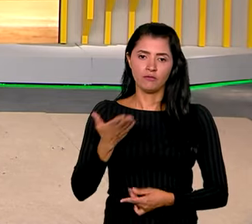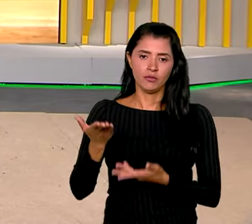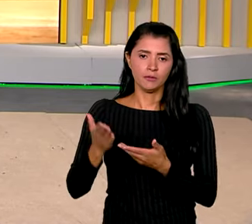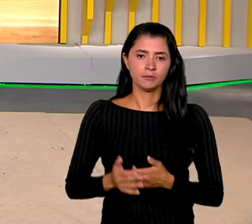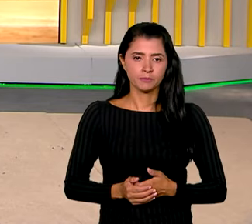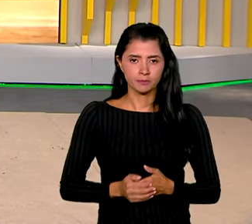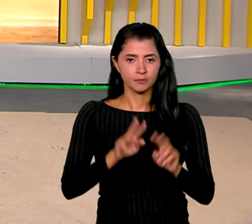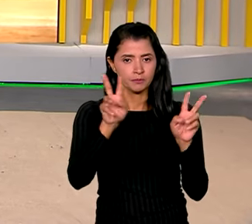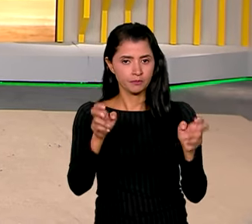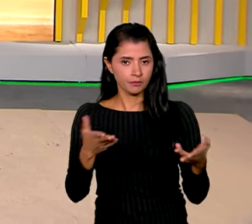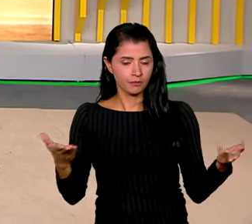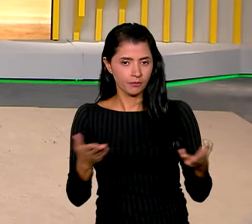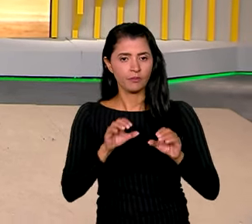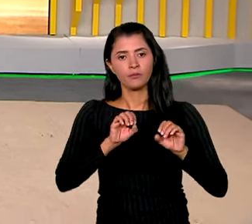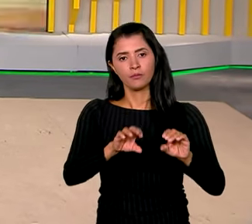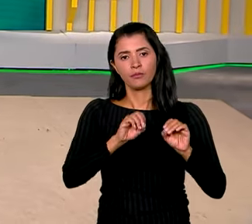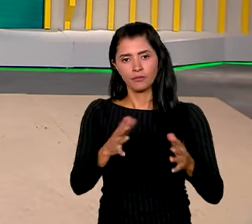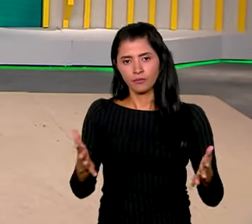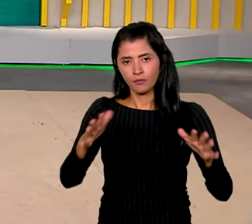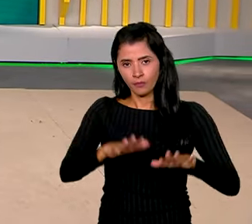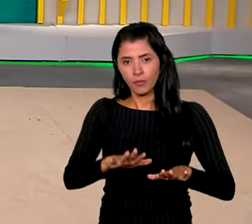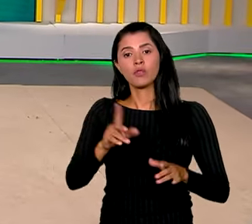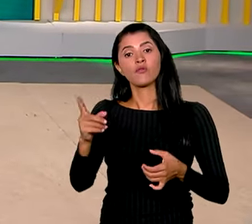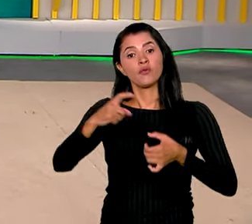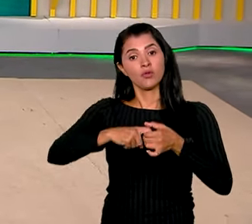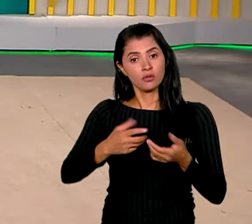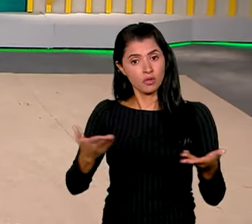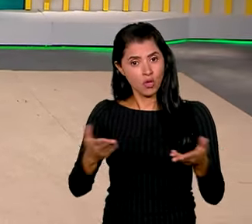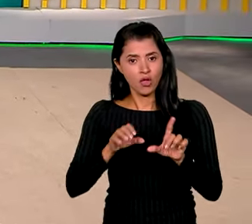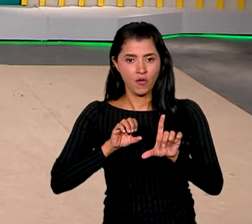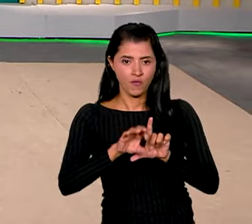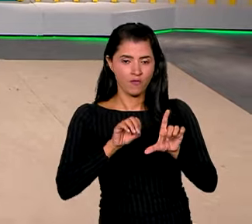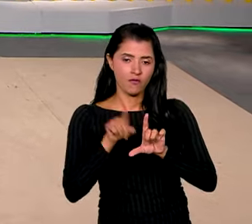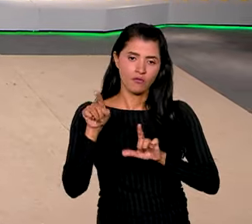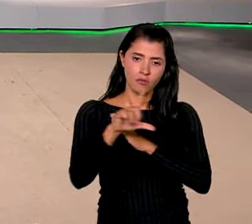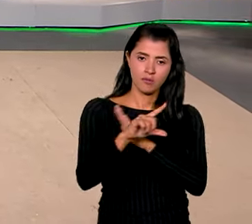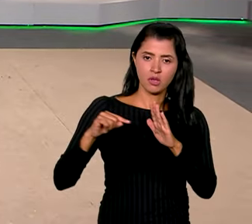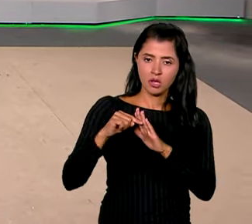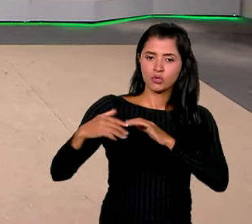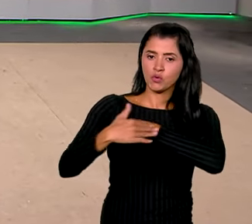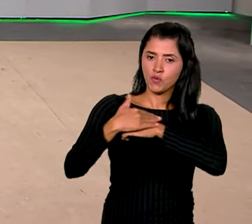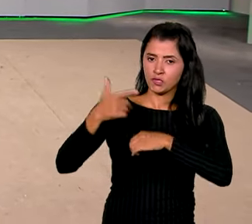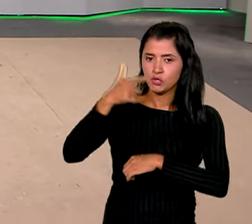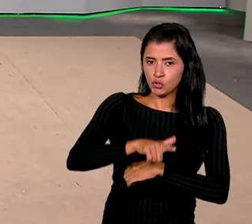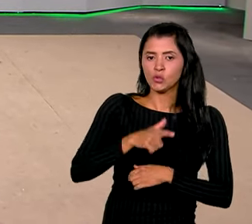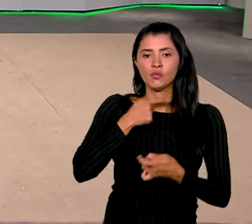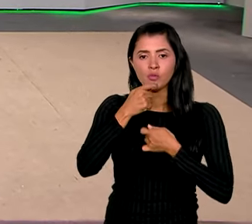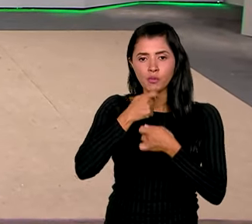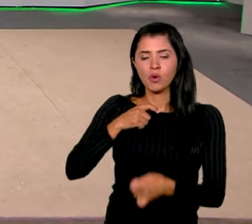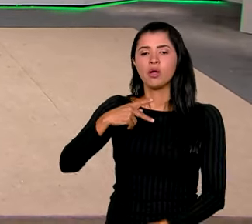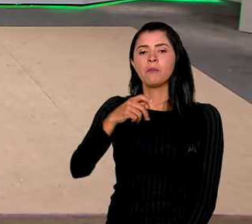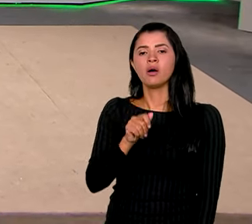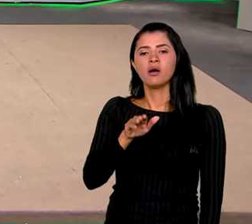O assunto agora é educação inclusiva. Nós vamos voltar ao vivo ao Palácio do Planalto para conversar de novo com o repórter Pablo